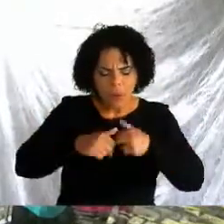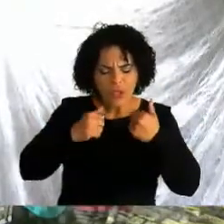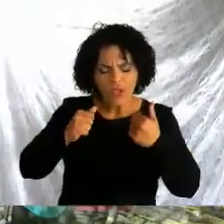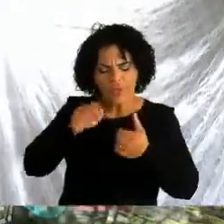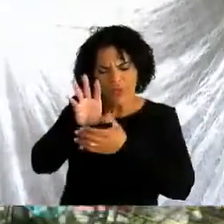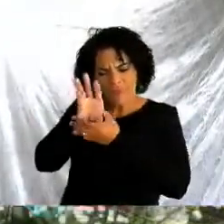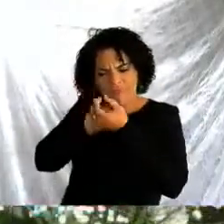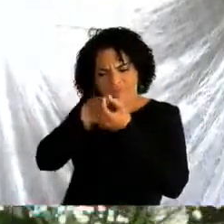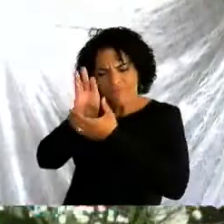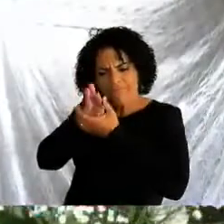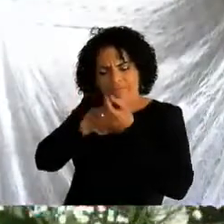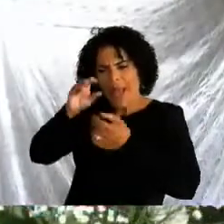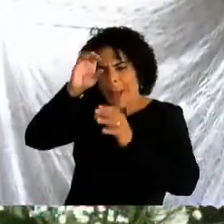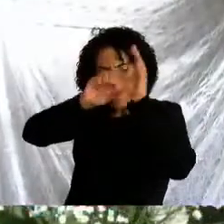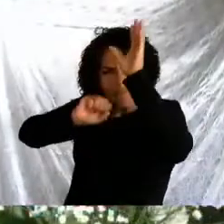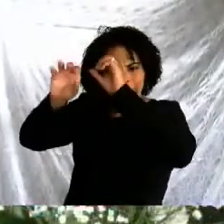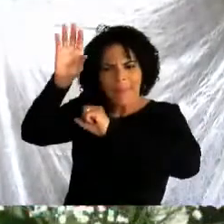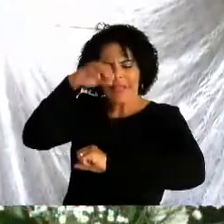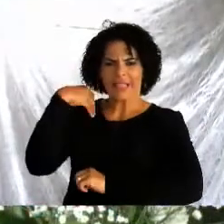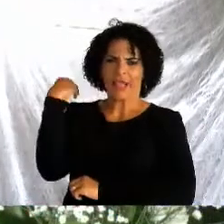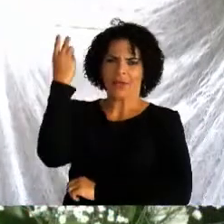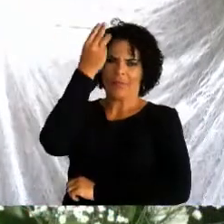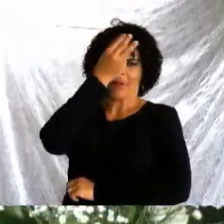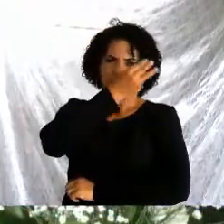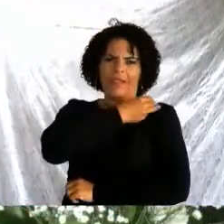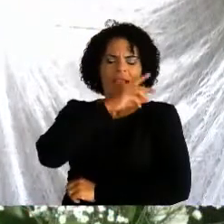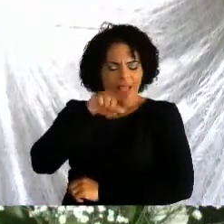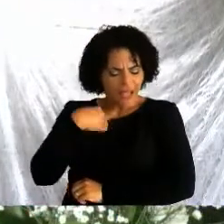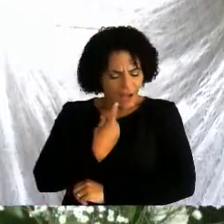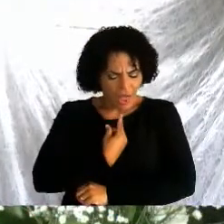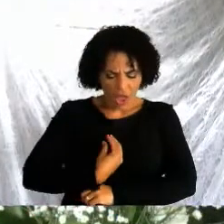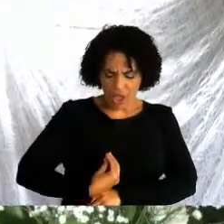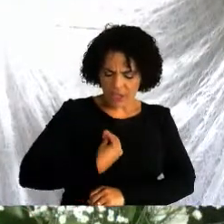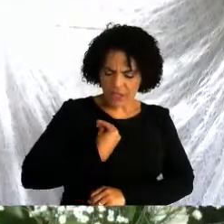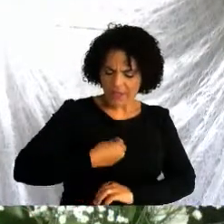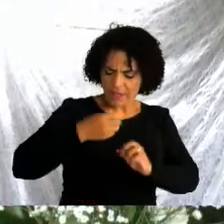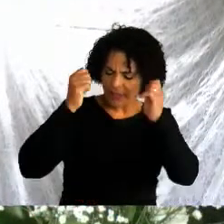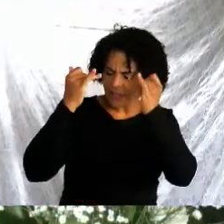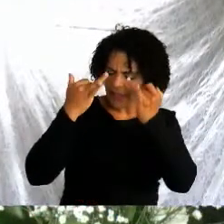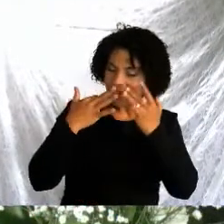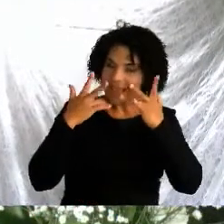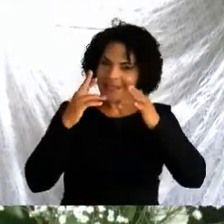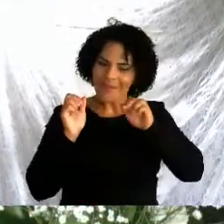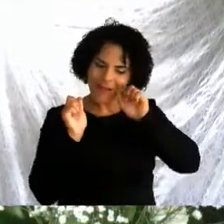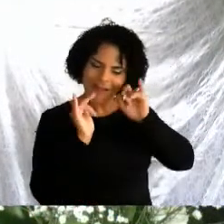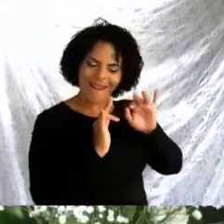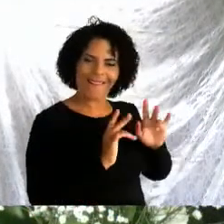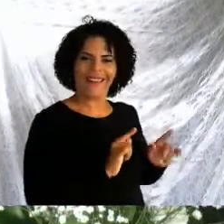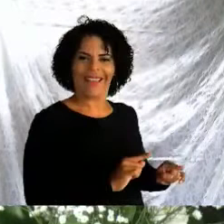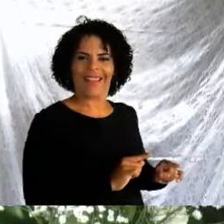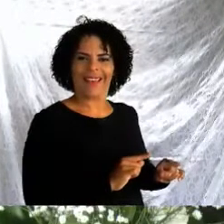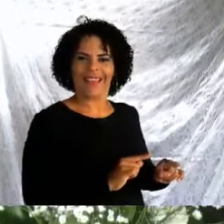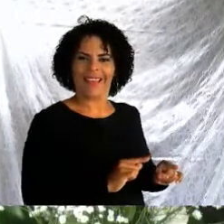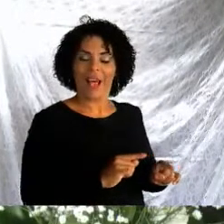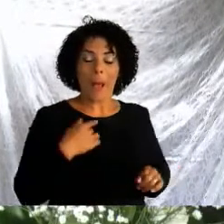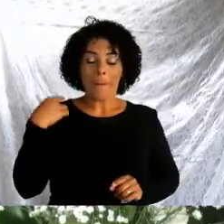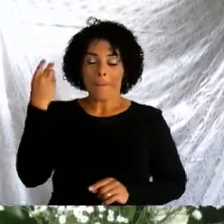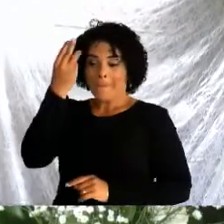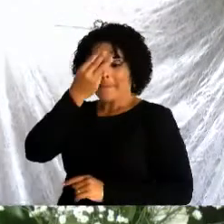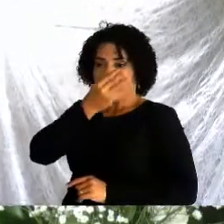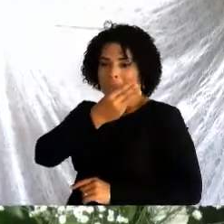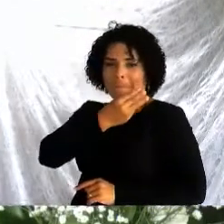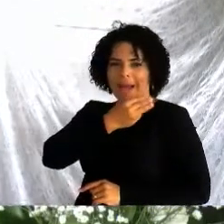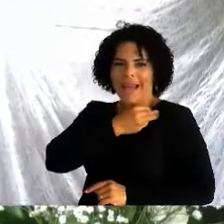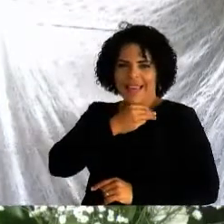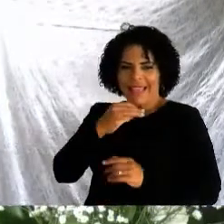opere também em nós. Quem acolhe a palavra, como Maria, recebe,